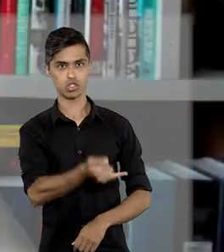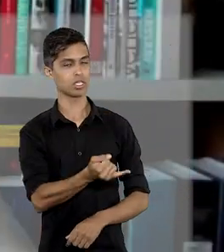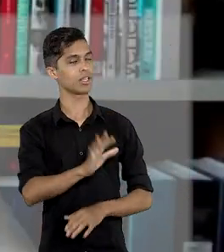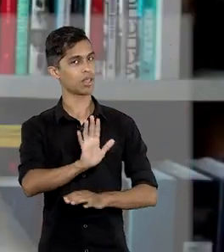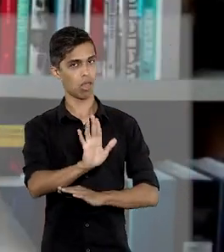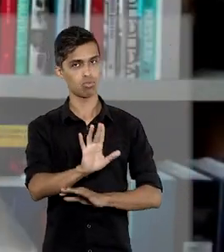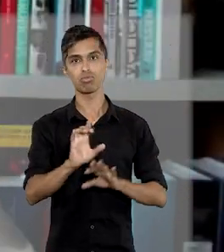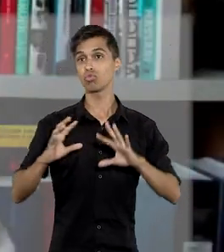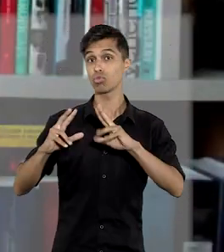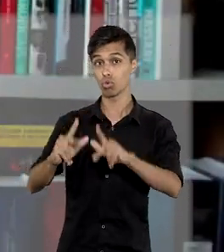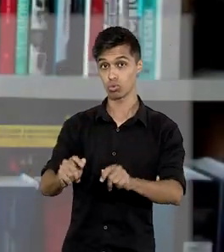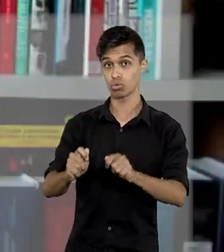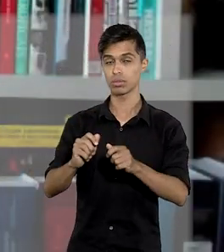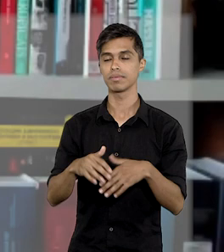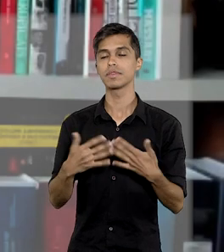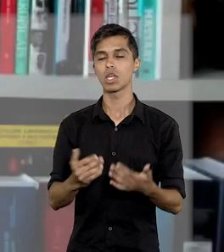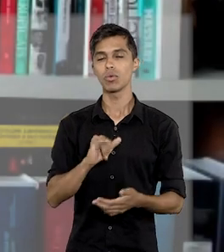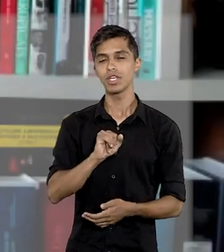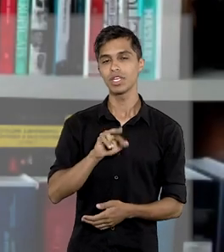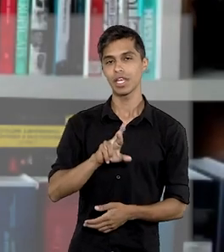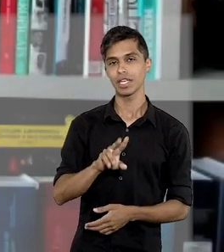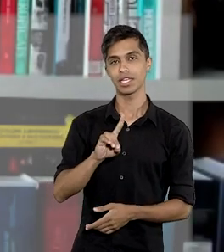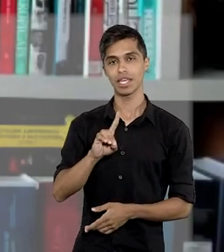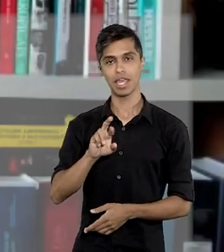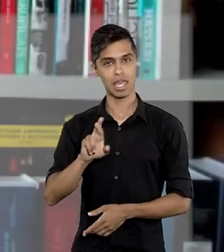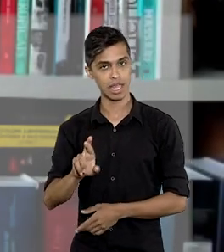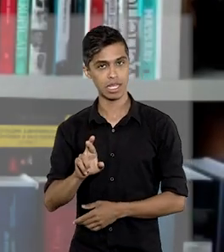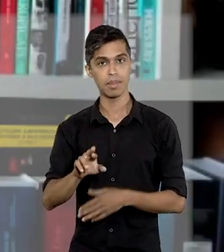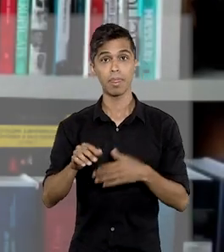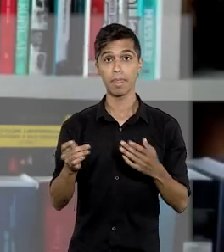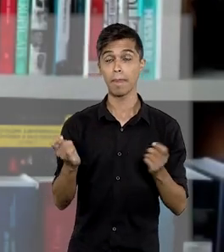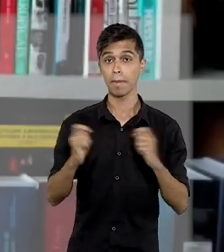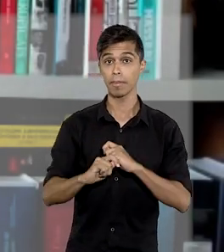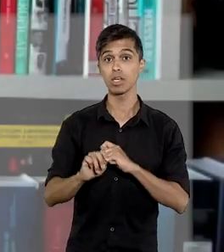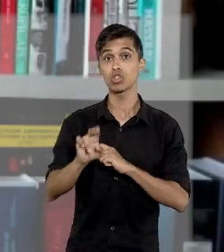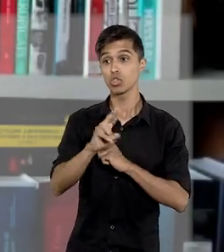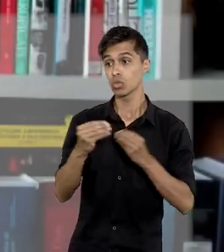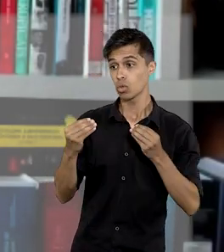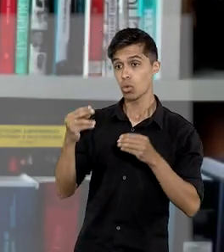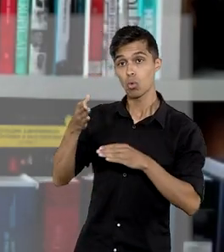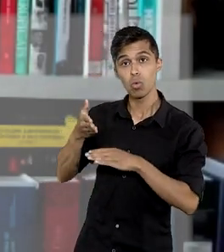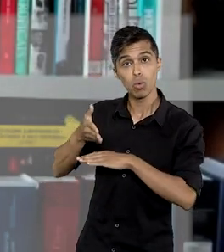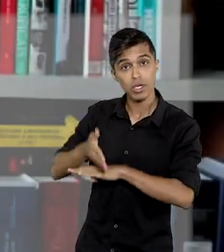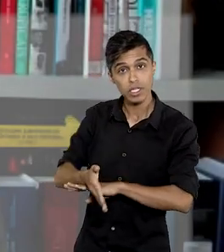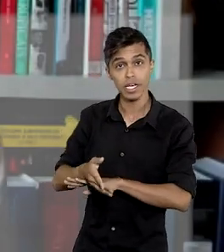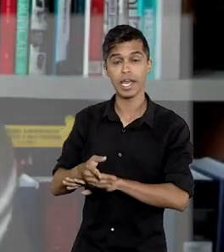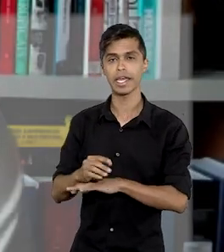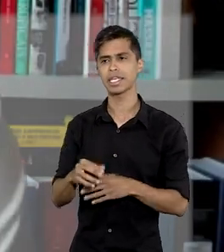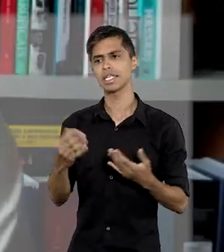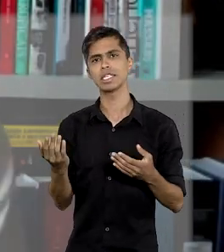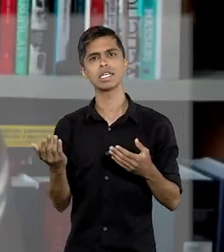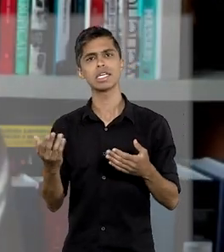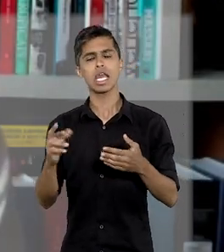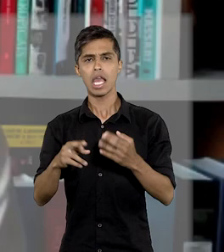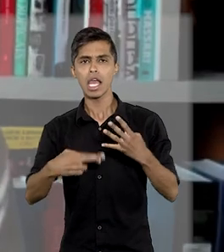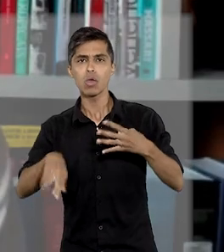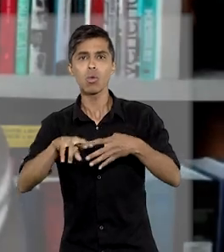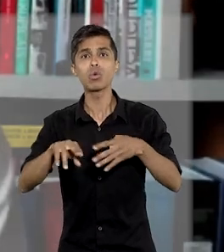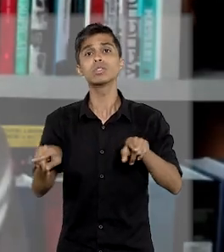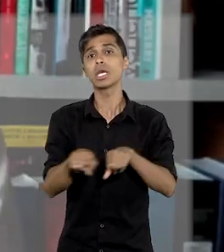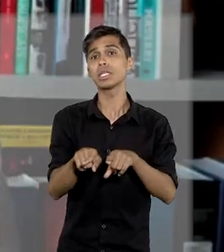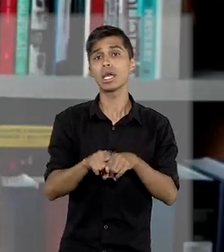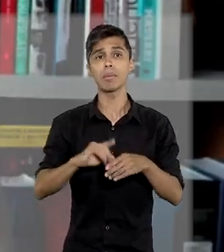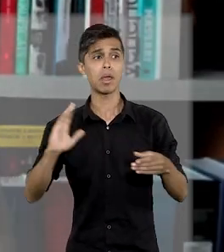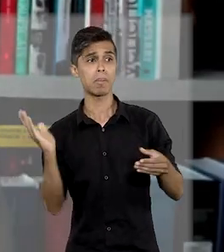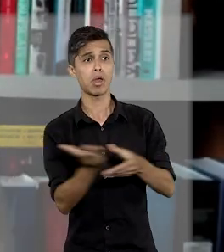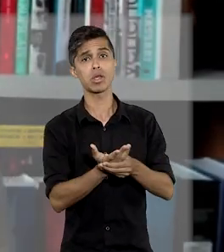e o IRDR pode ser aplicado não só a recursos, como acontece no